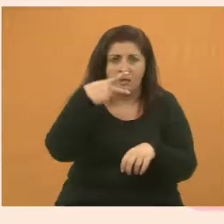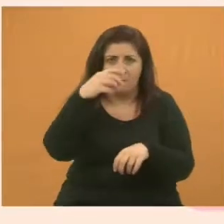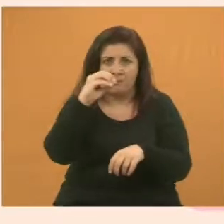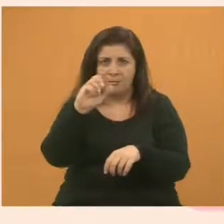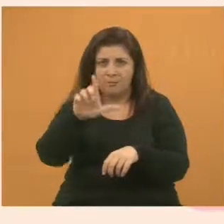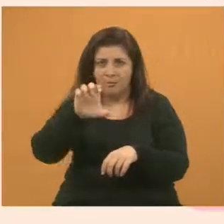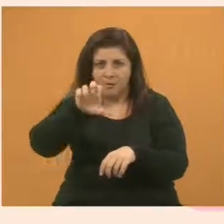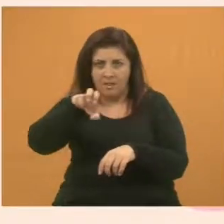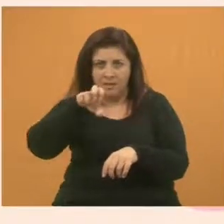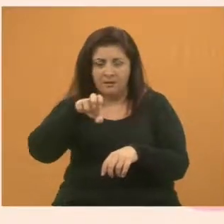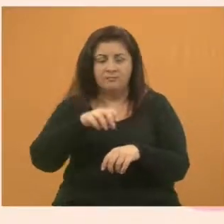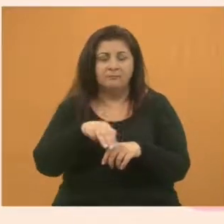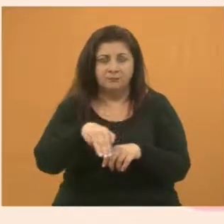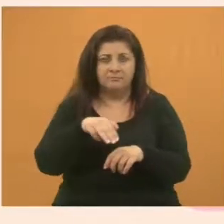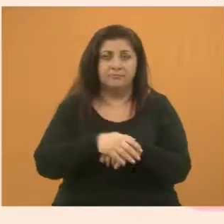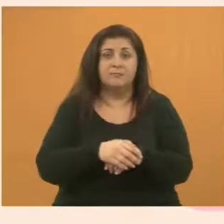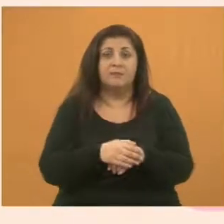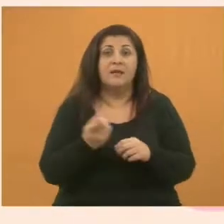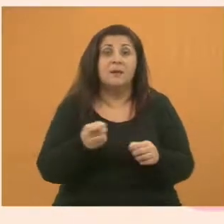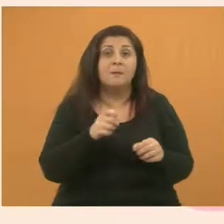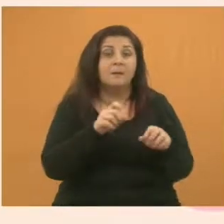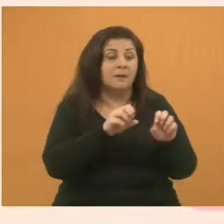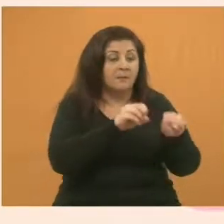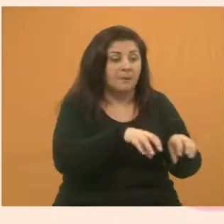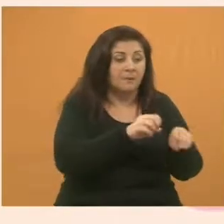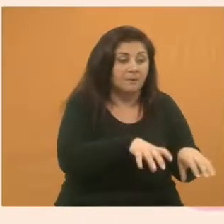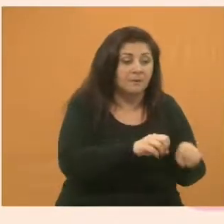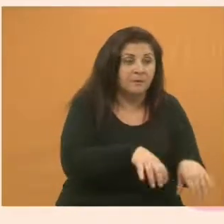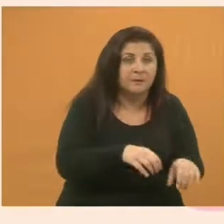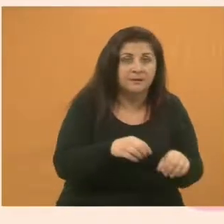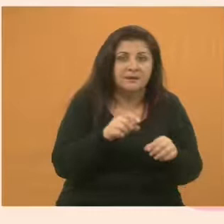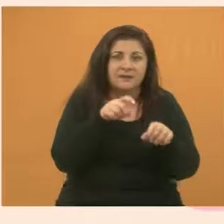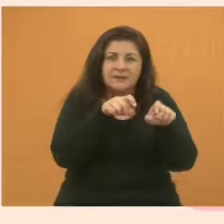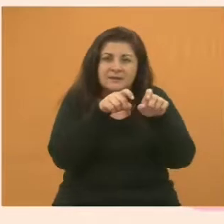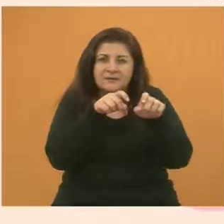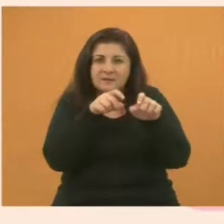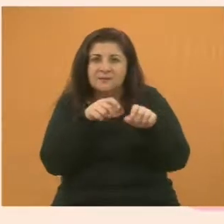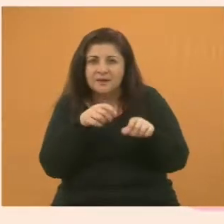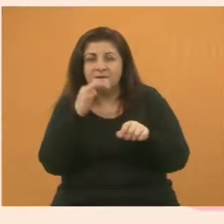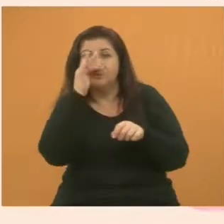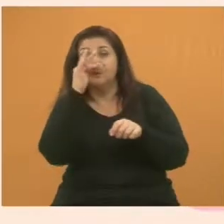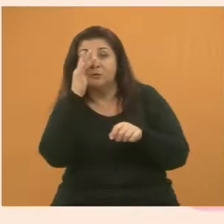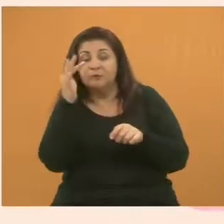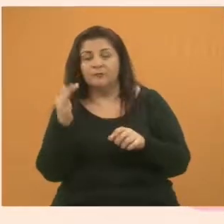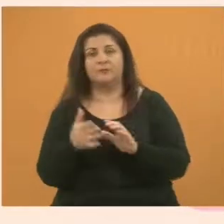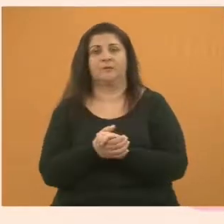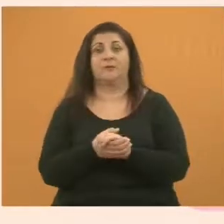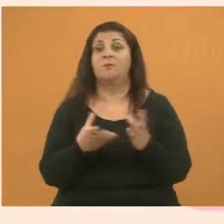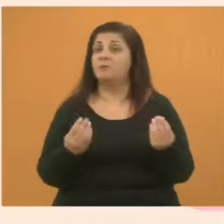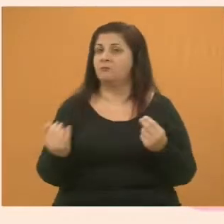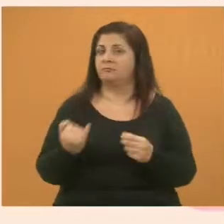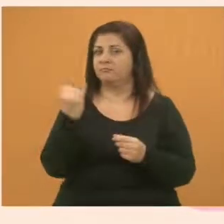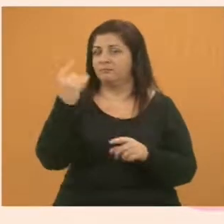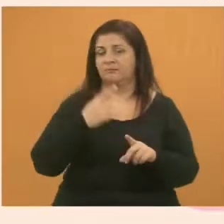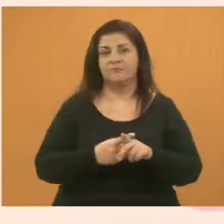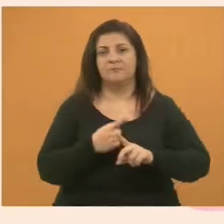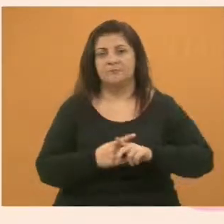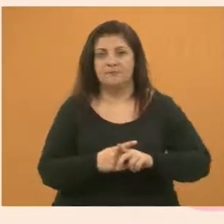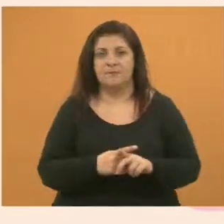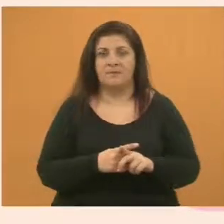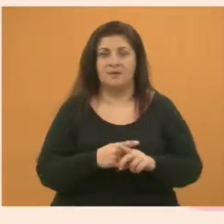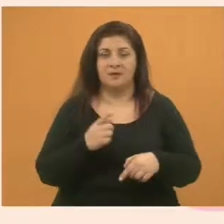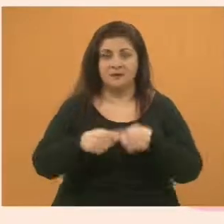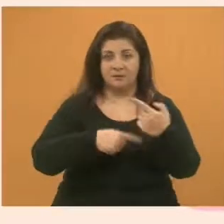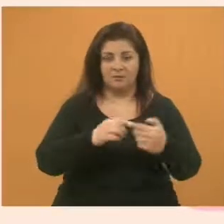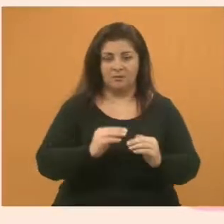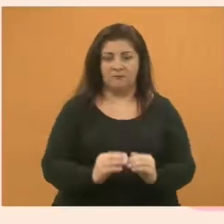insetos polinizam plantações de frutas, legumes e grãos. Essa polinização é indispensável, pois é através dela que cerca de